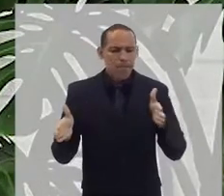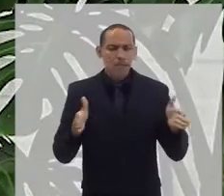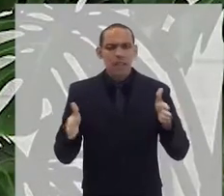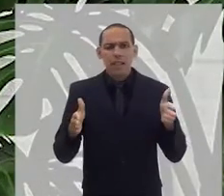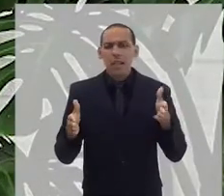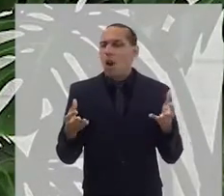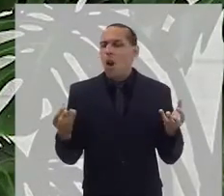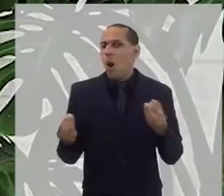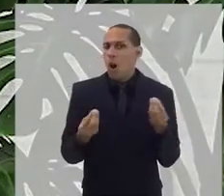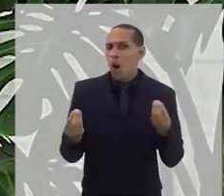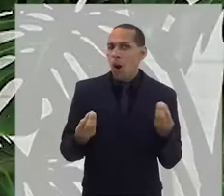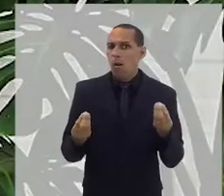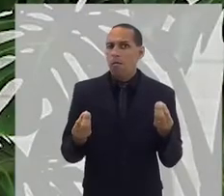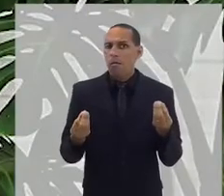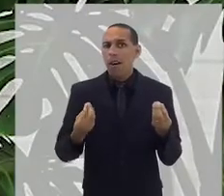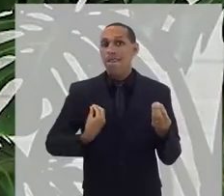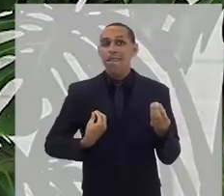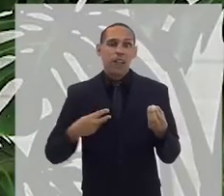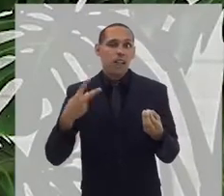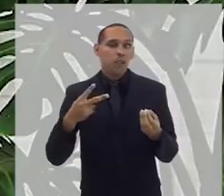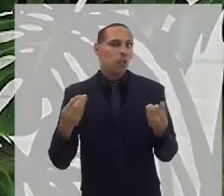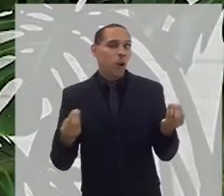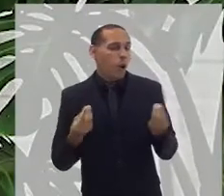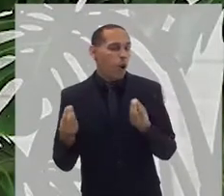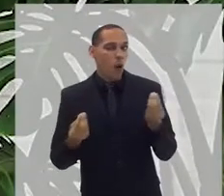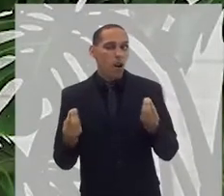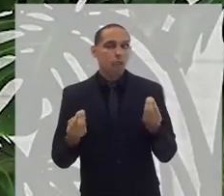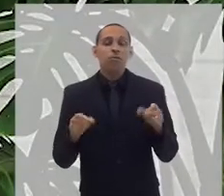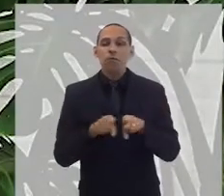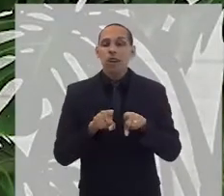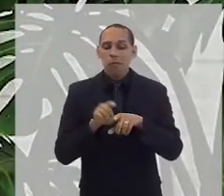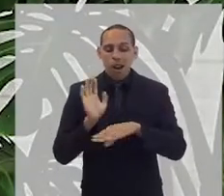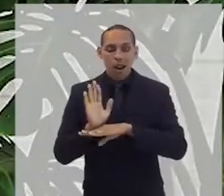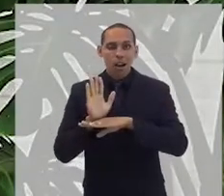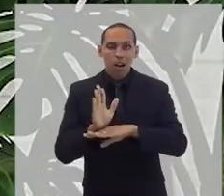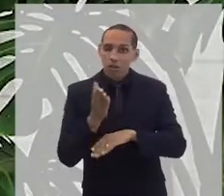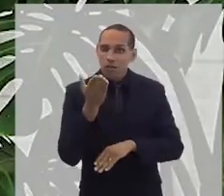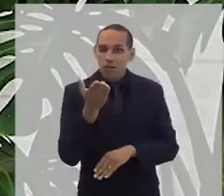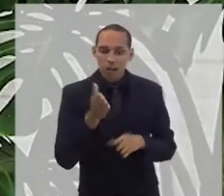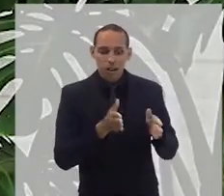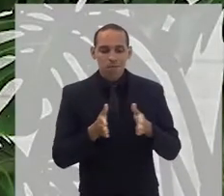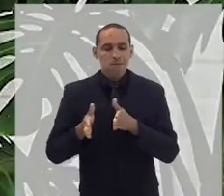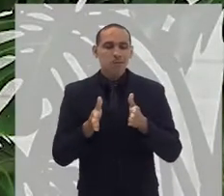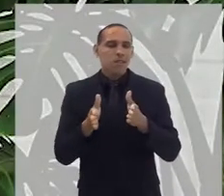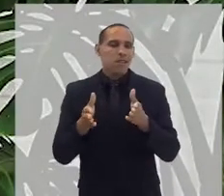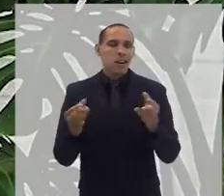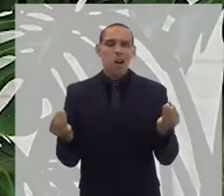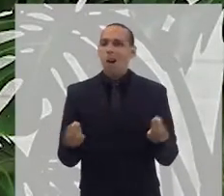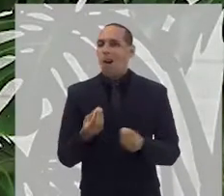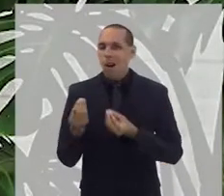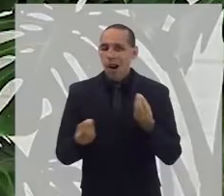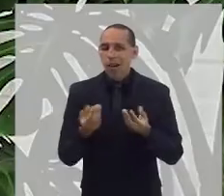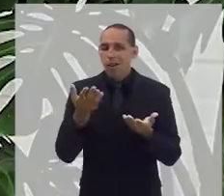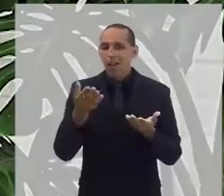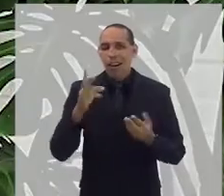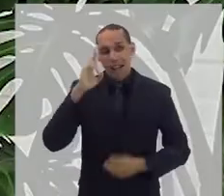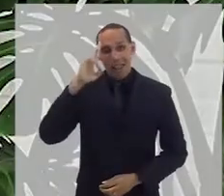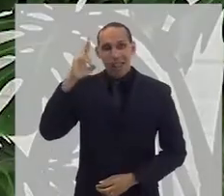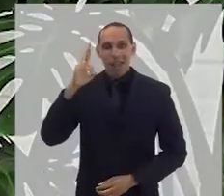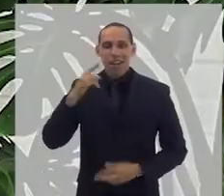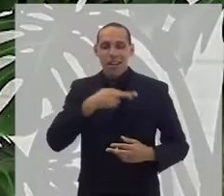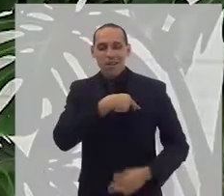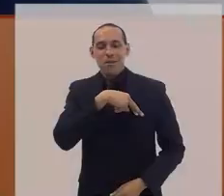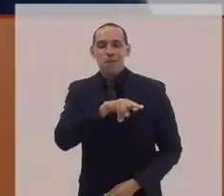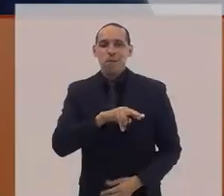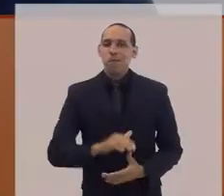vida e de que maneira isso ajudou o senhor a escolher essa trajetória como um líder